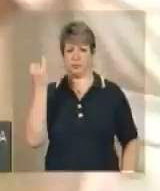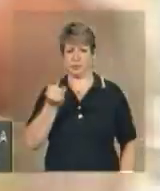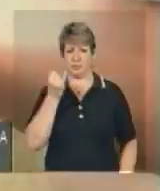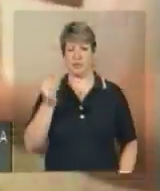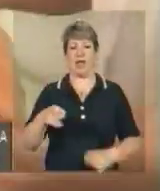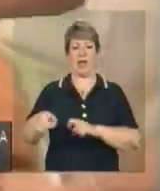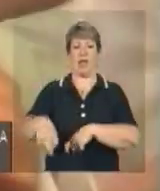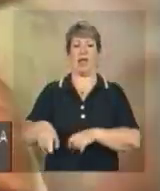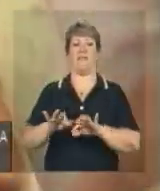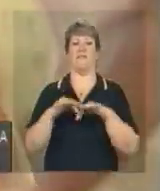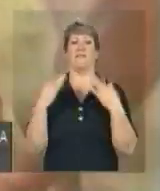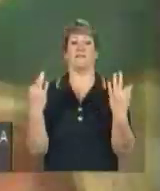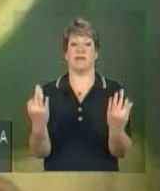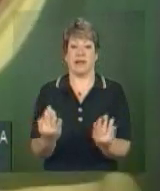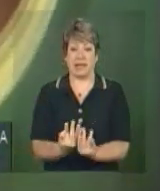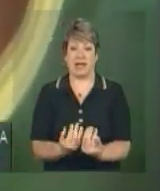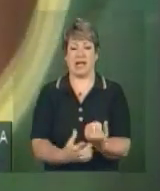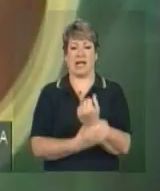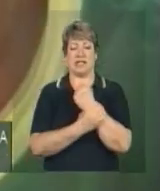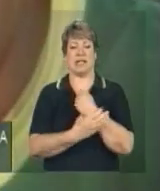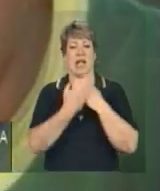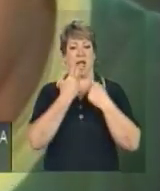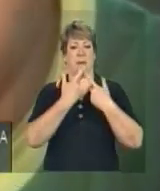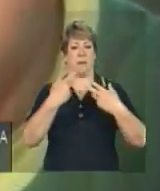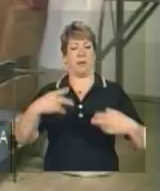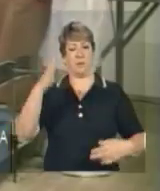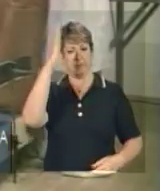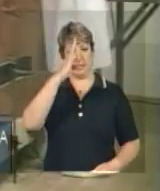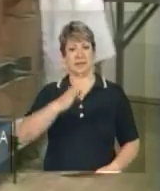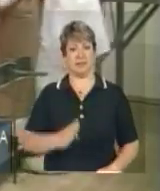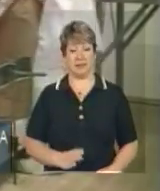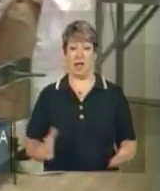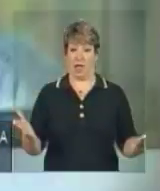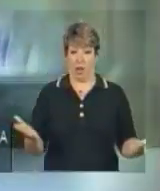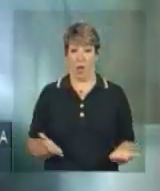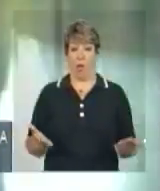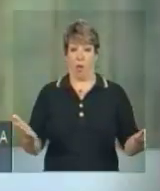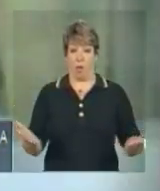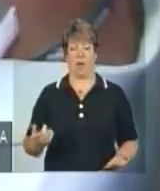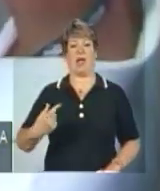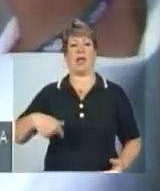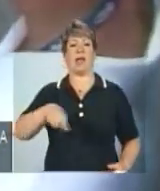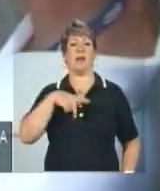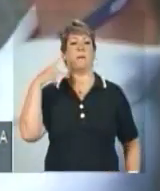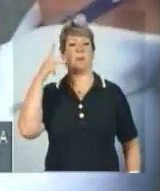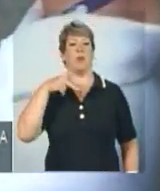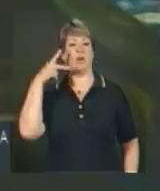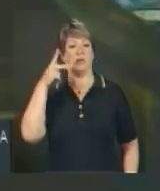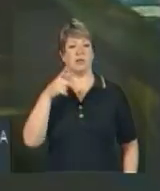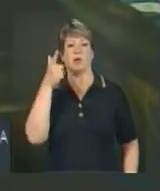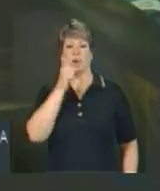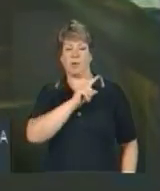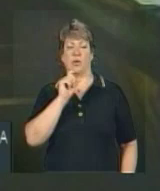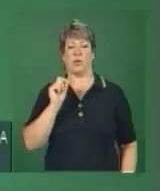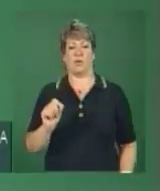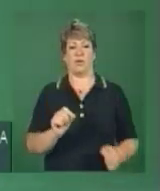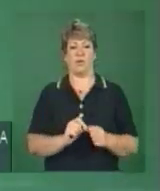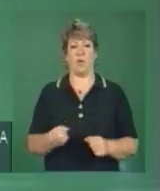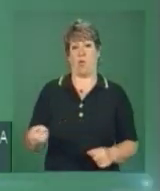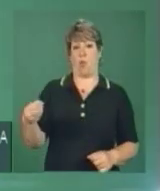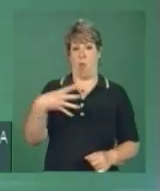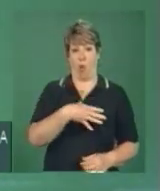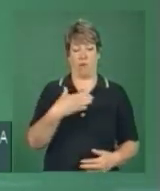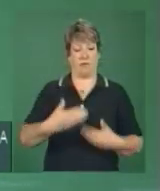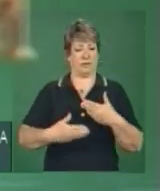familiar para a segurança alimentar dos brasileiros. Agora, estas políticas ingressam em uma nova geração